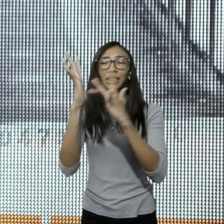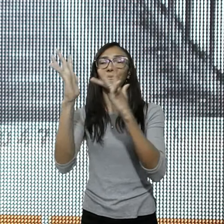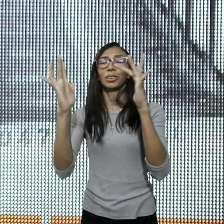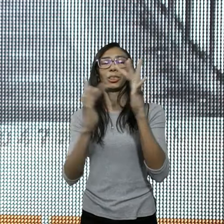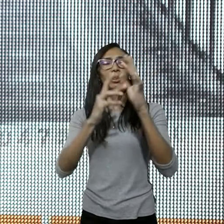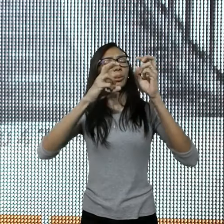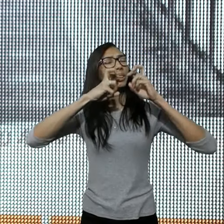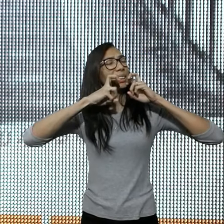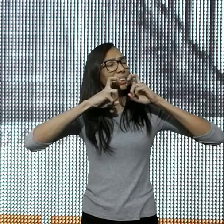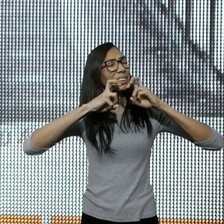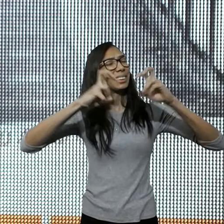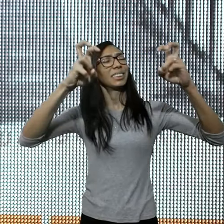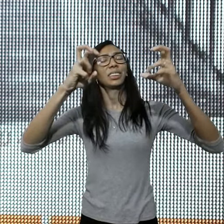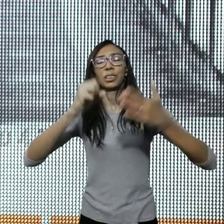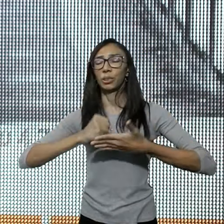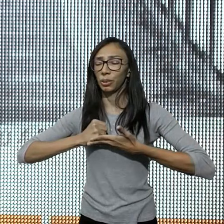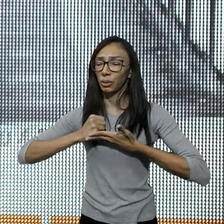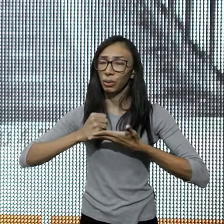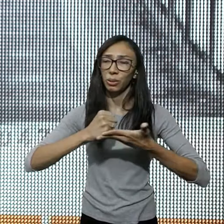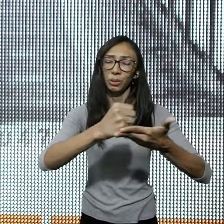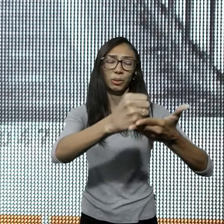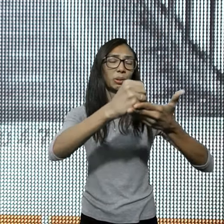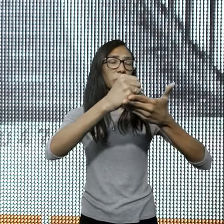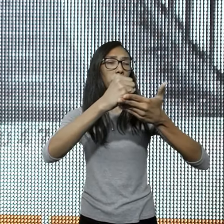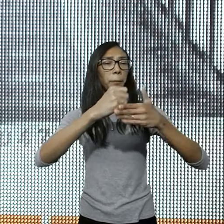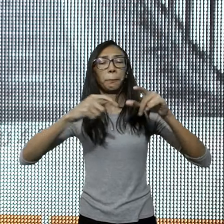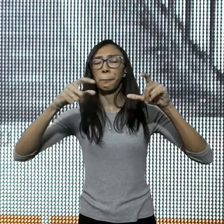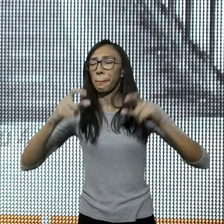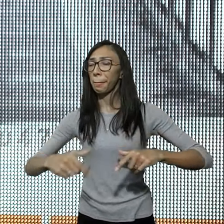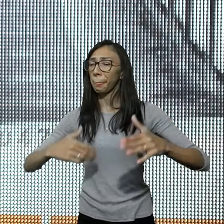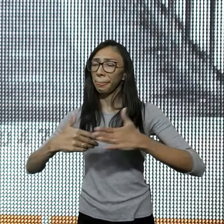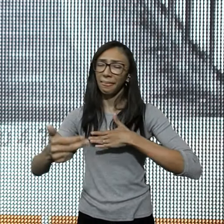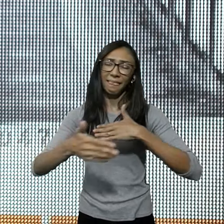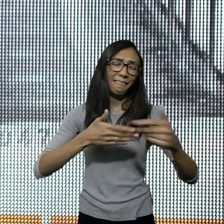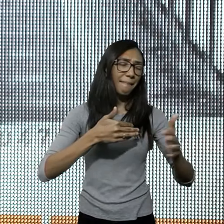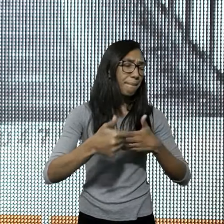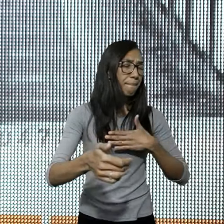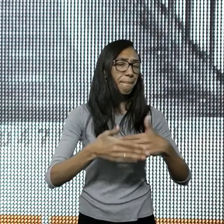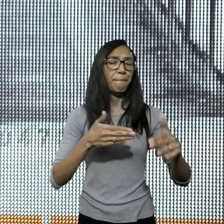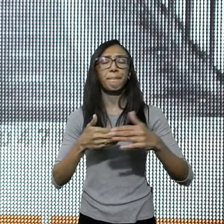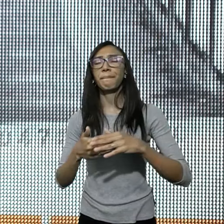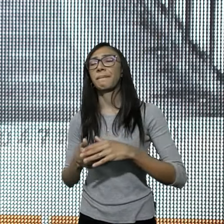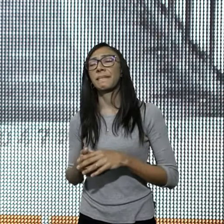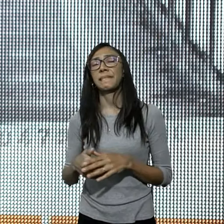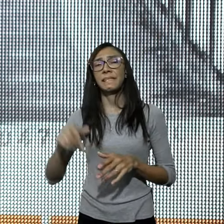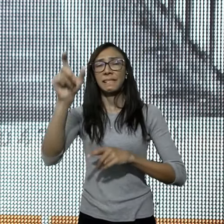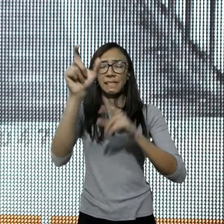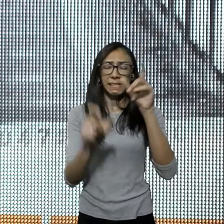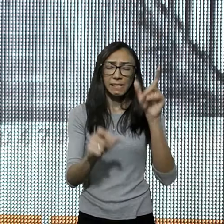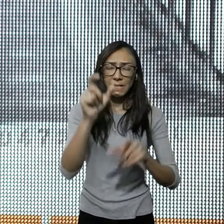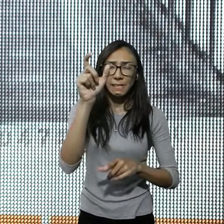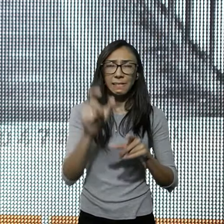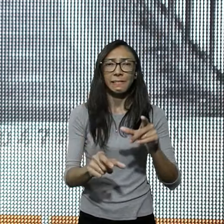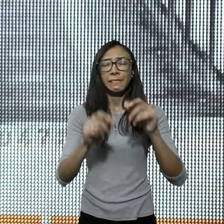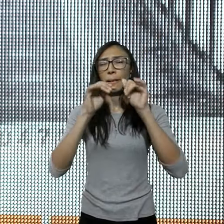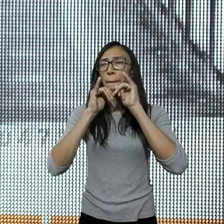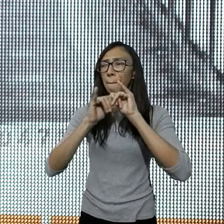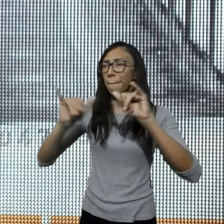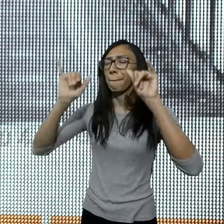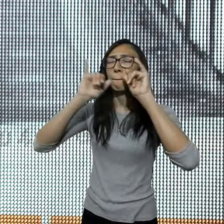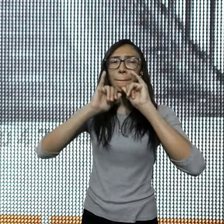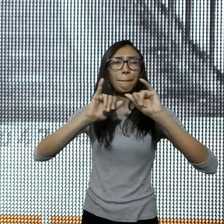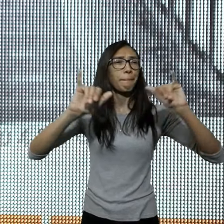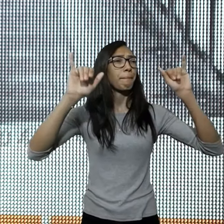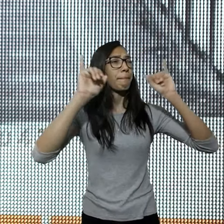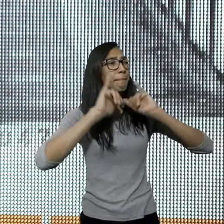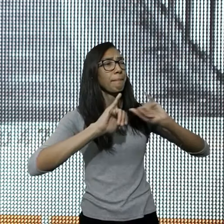socorro, esse clamor, em todos os lugares, das nossas redes sociais, as pessoas, até quando não, dizem isso, em todas as